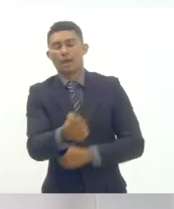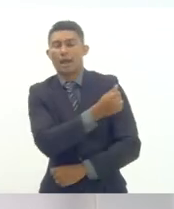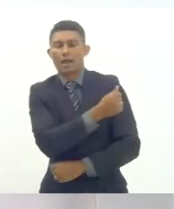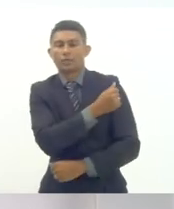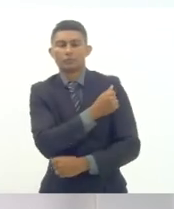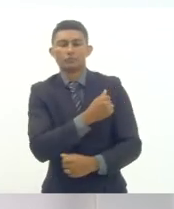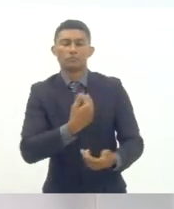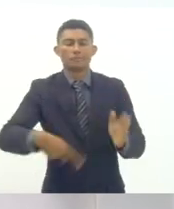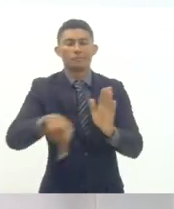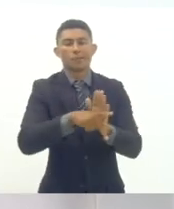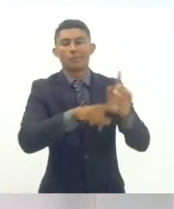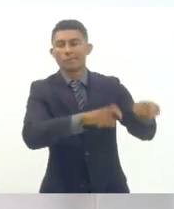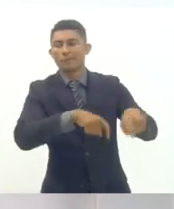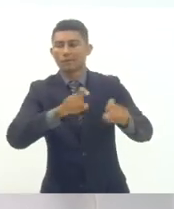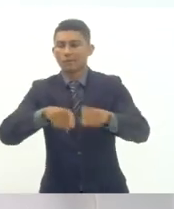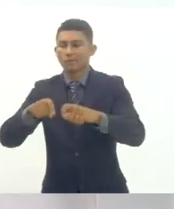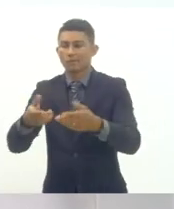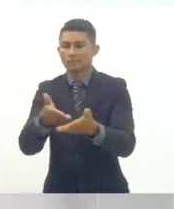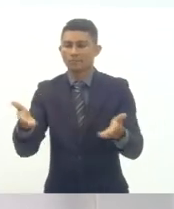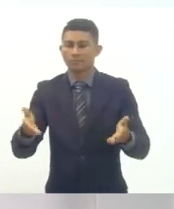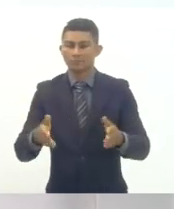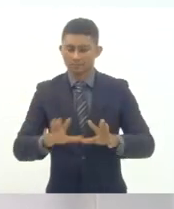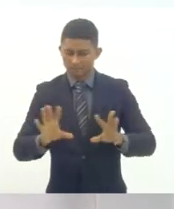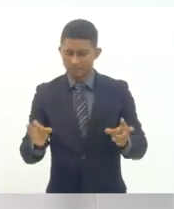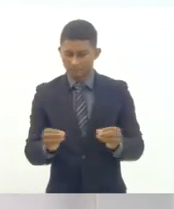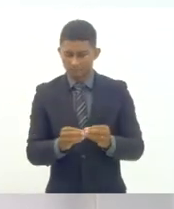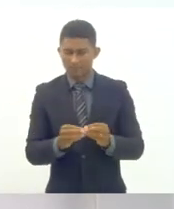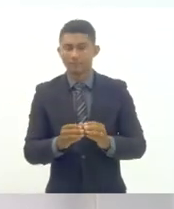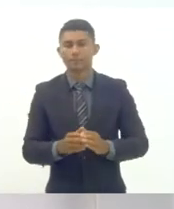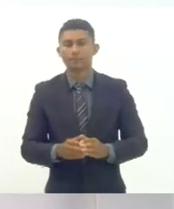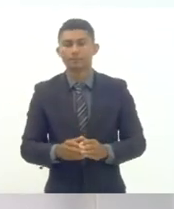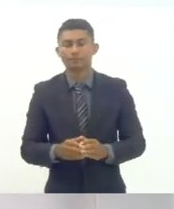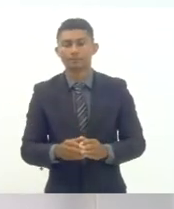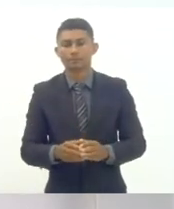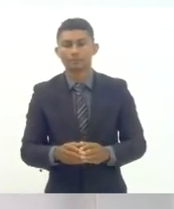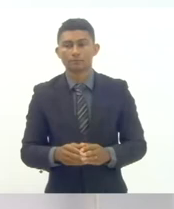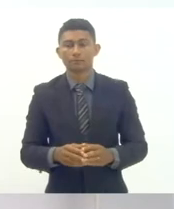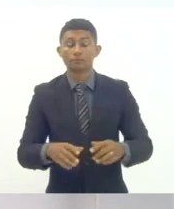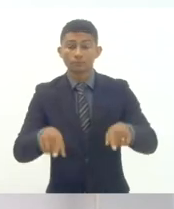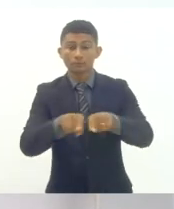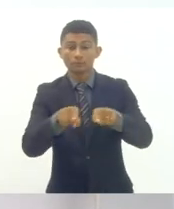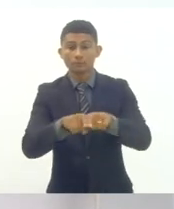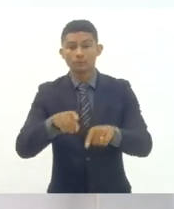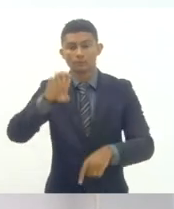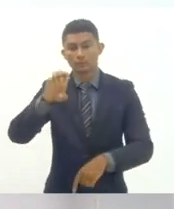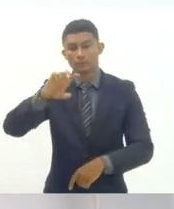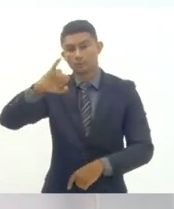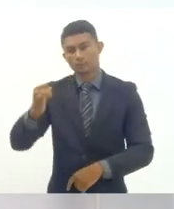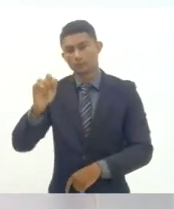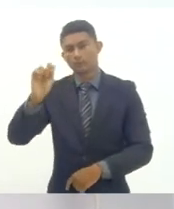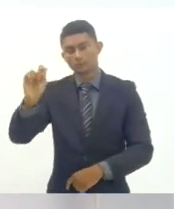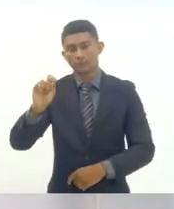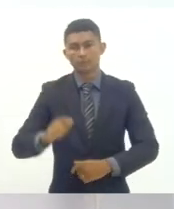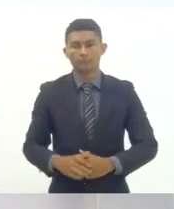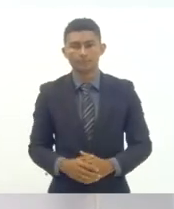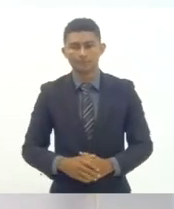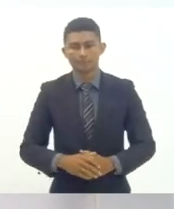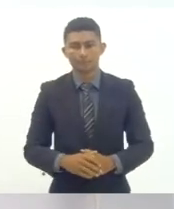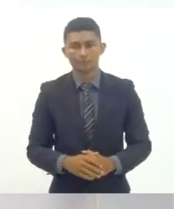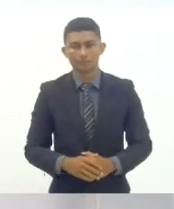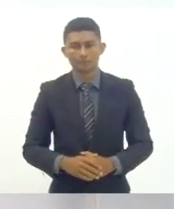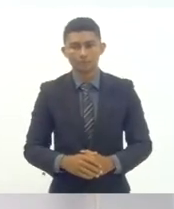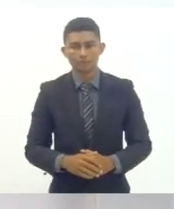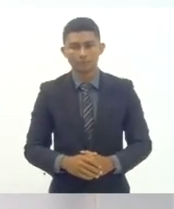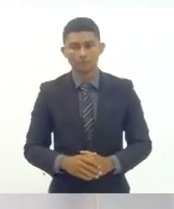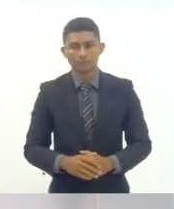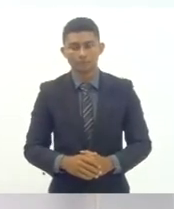campo das águas e da floresta estou terminando da educação de jovens e adultos já falei